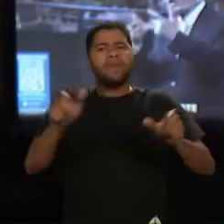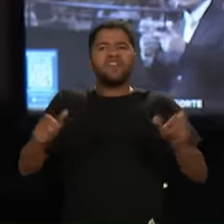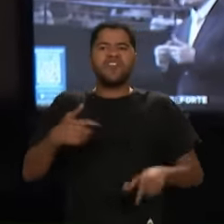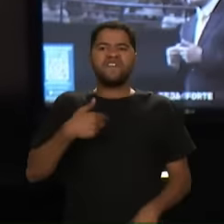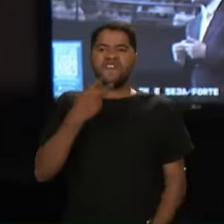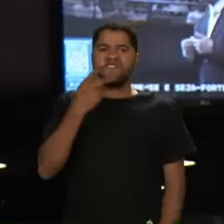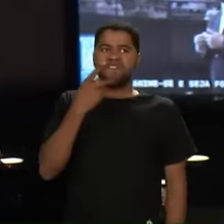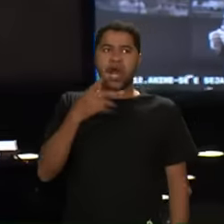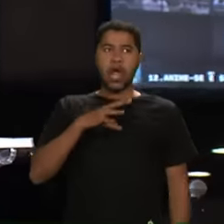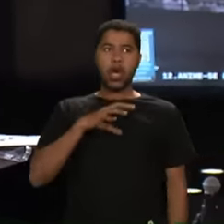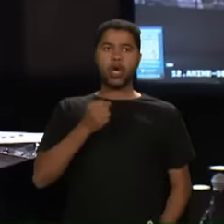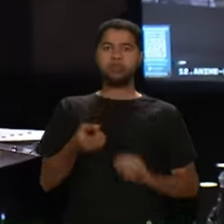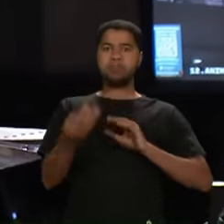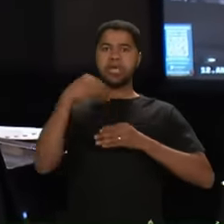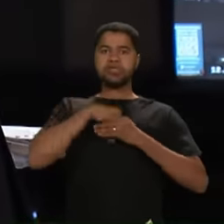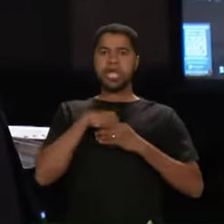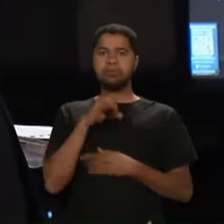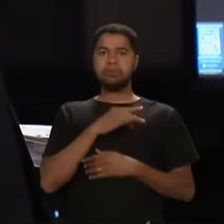só corajoso Do lado de fora